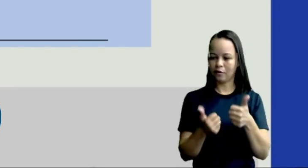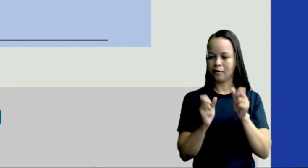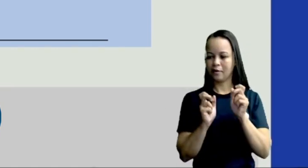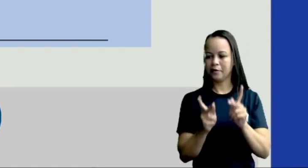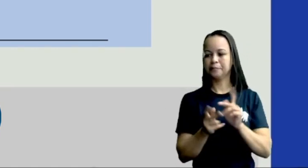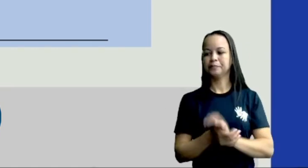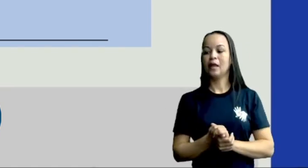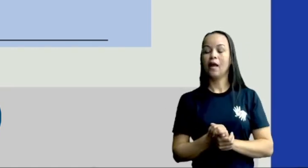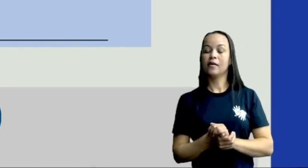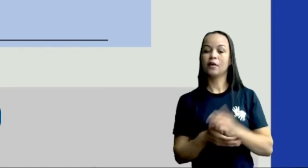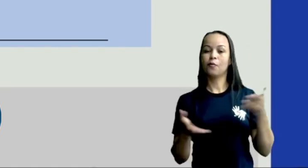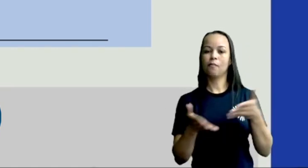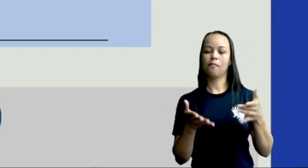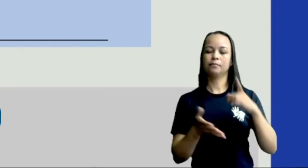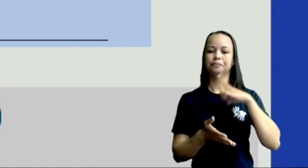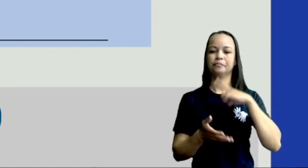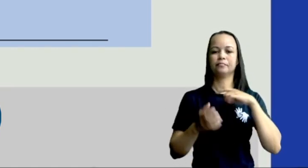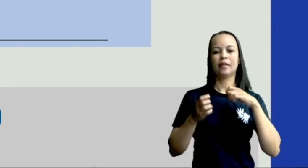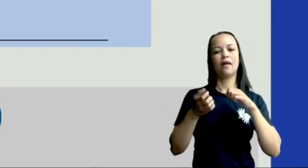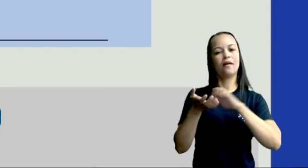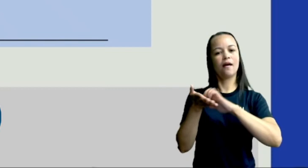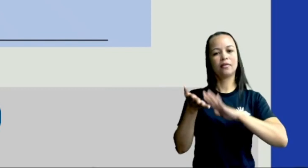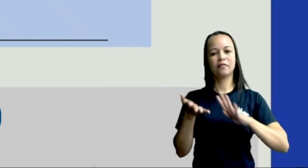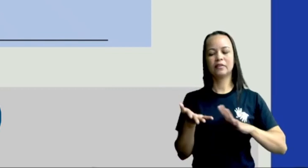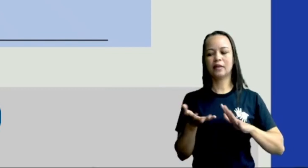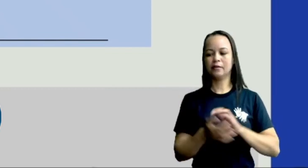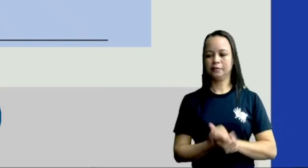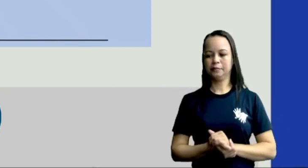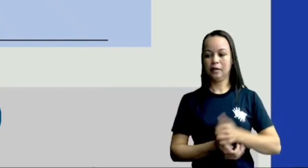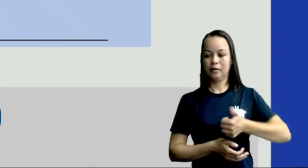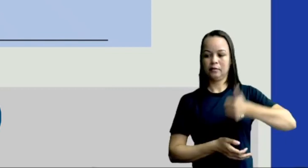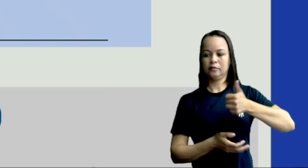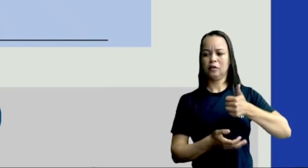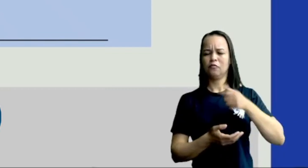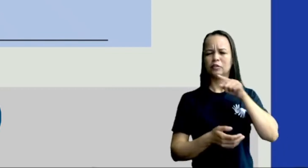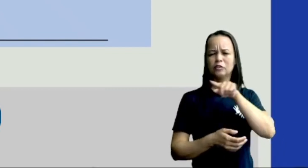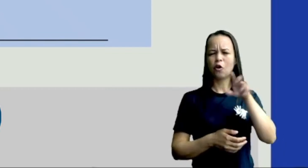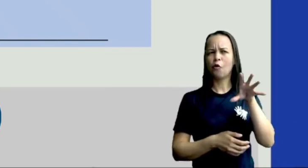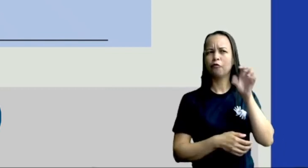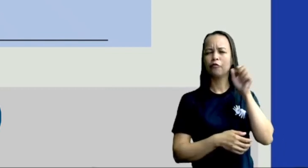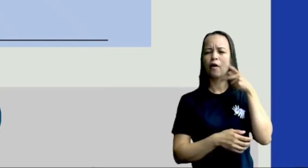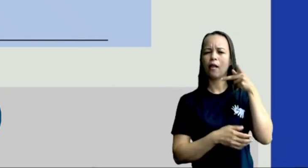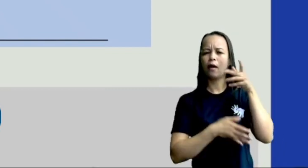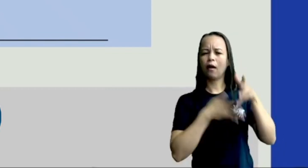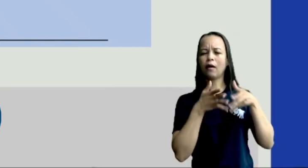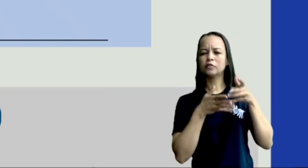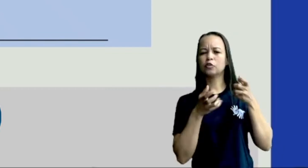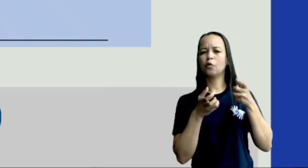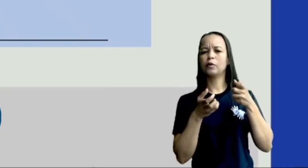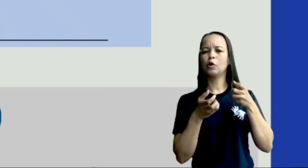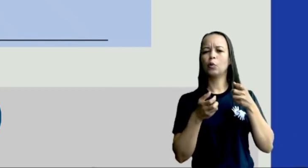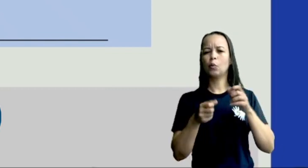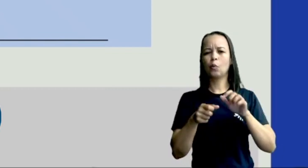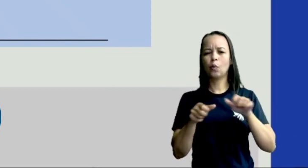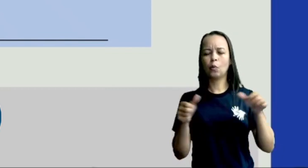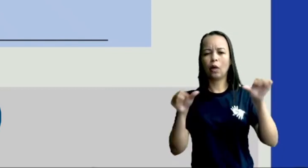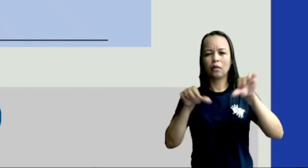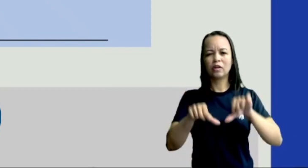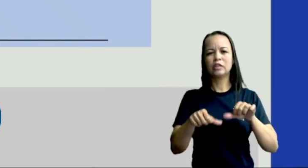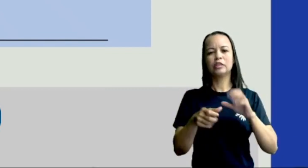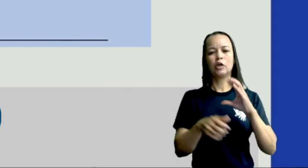Na questão 1 você já tinha ouvido falar sobre o surto de cólera que aconteceu em Vitória de Santo Antão no ano de